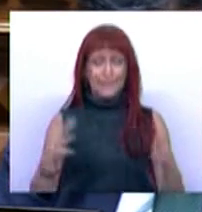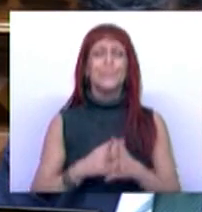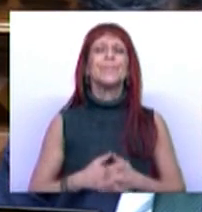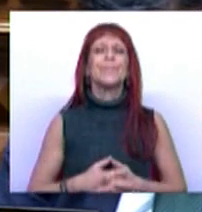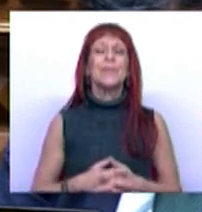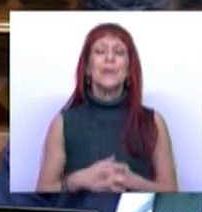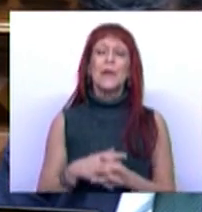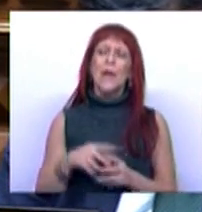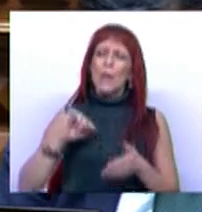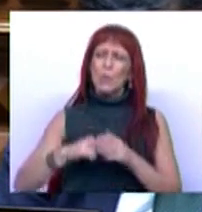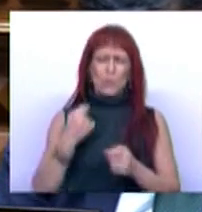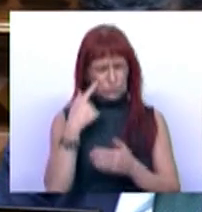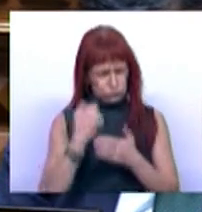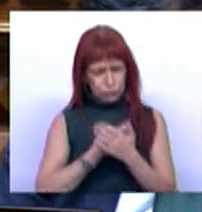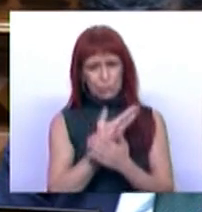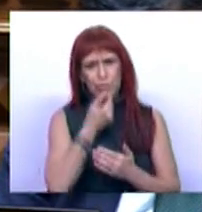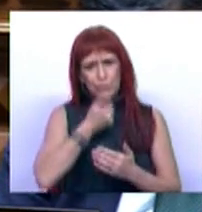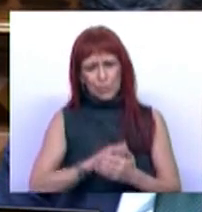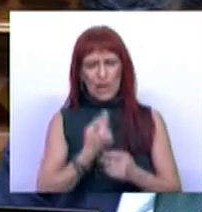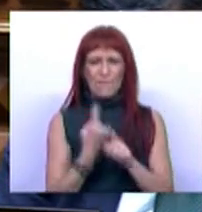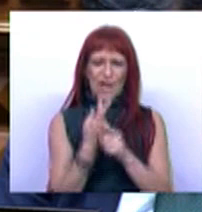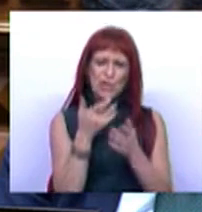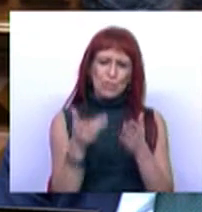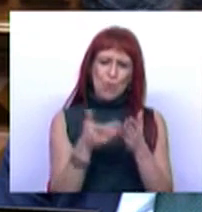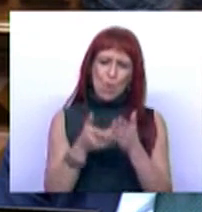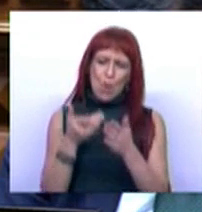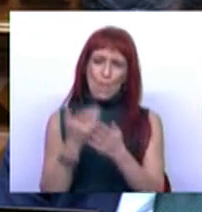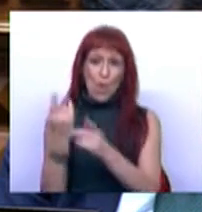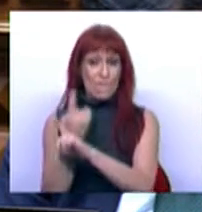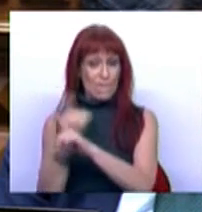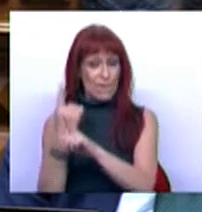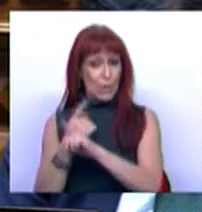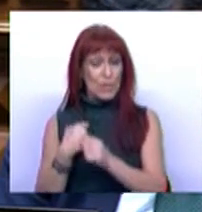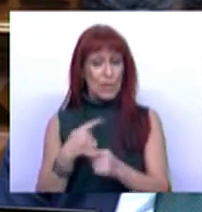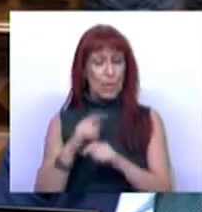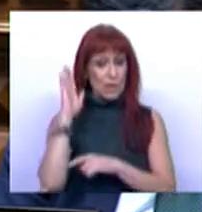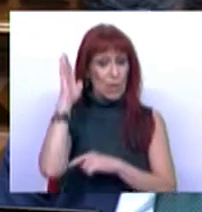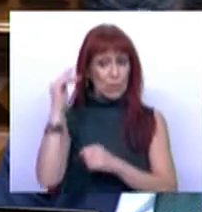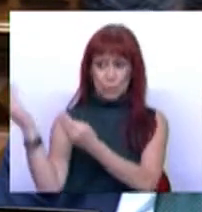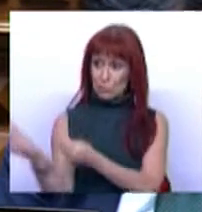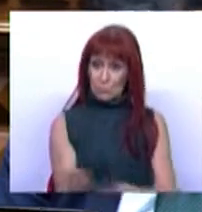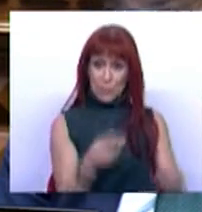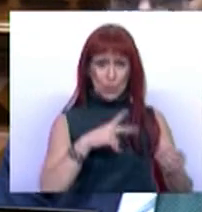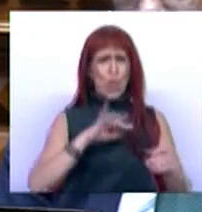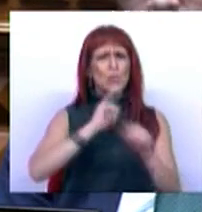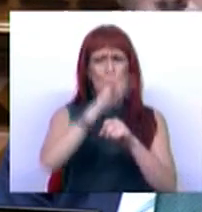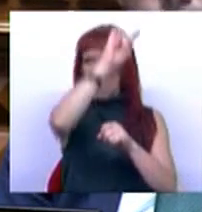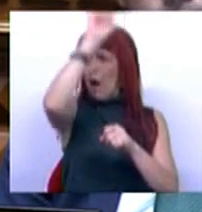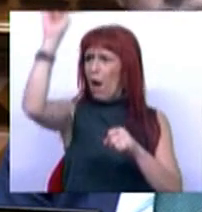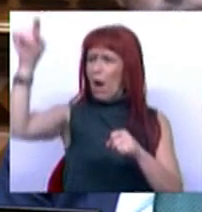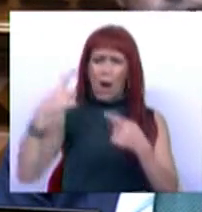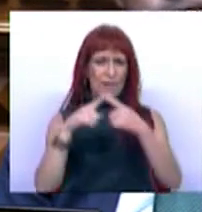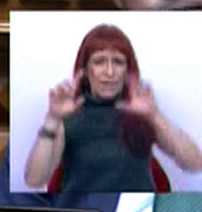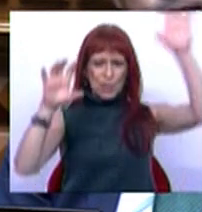O seu profundo e vasto conhecimento deu origem a várias obras literárias e a ser conferencista convidada em Portugal e em outras latitudes de